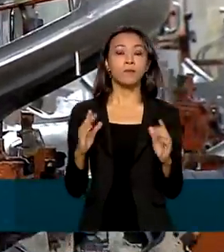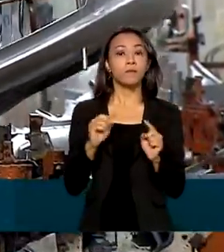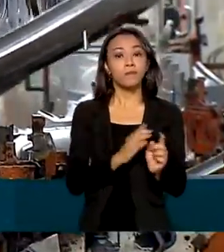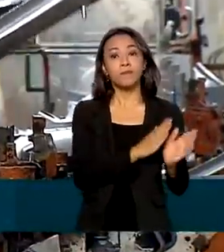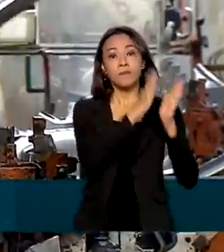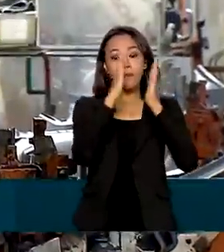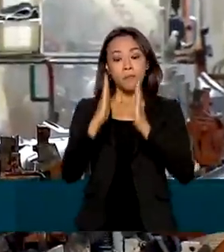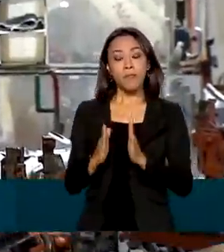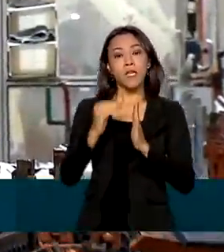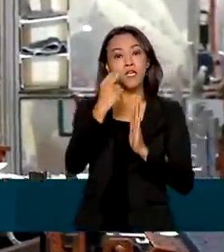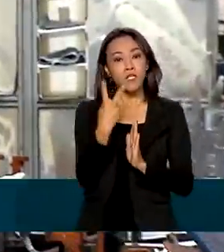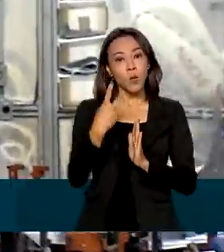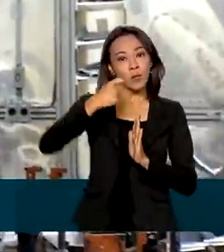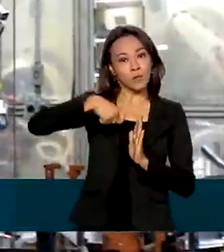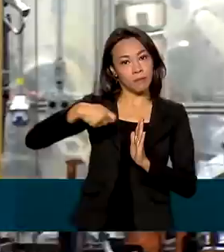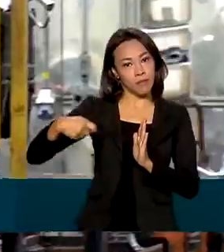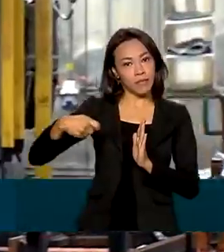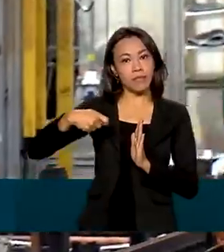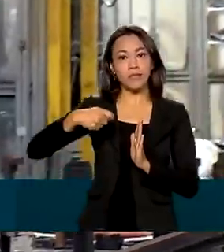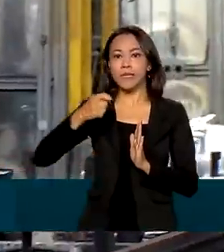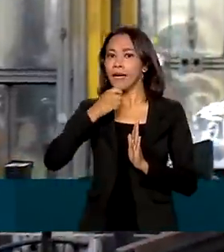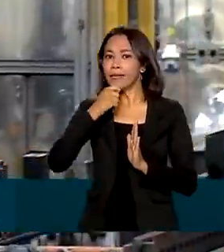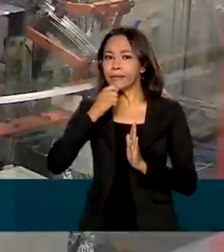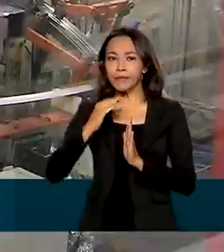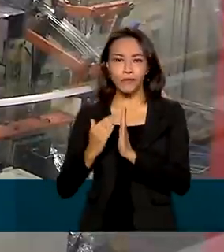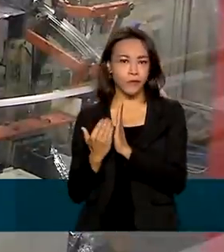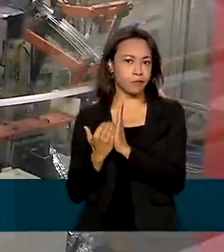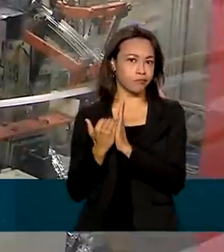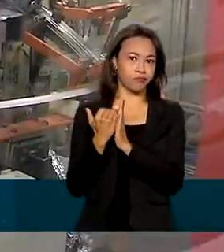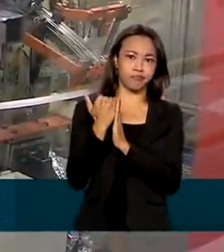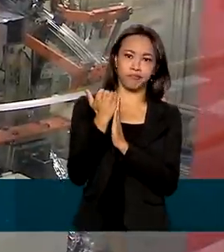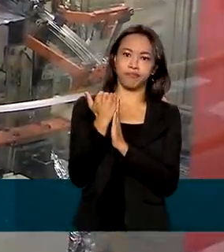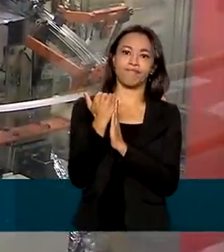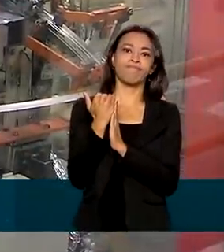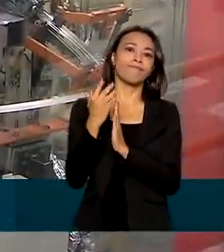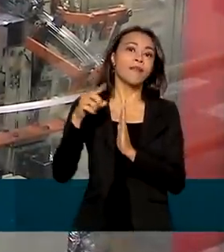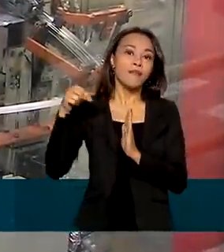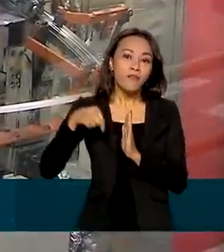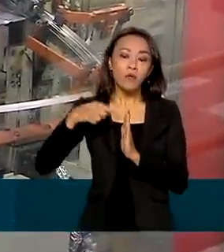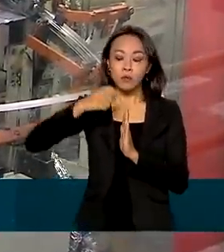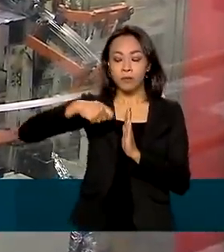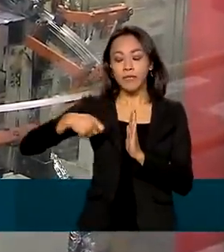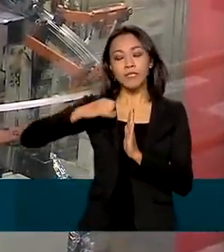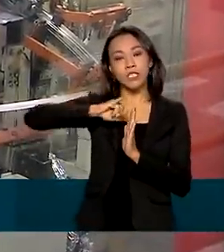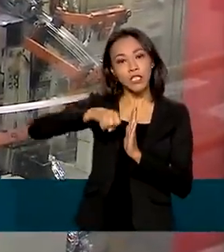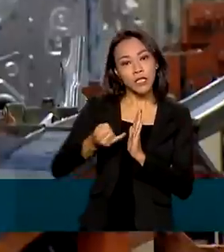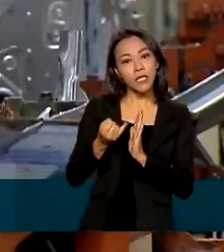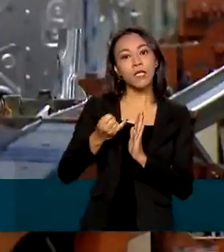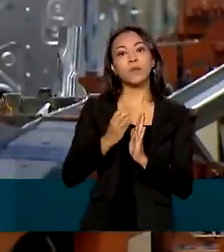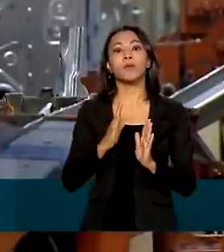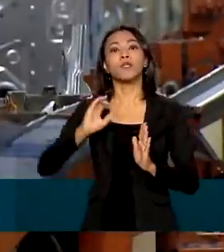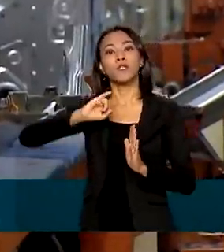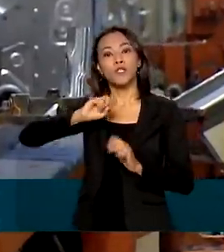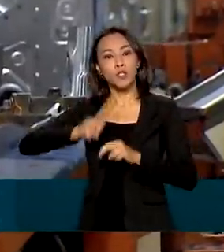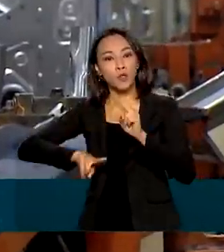outros dois meses, em que não foi o maior, que foram os meses de janeiro e junho,